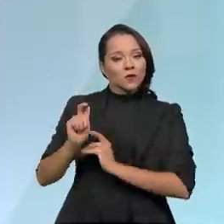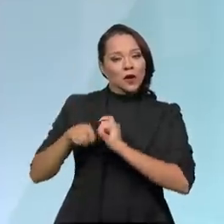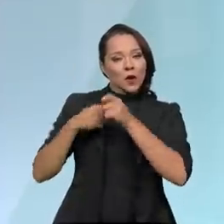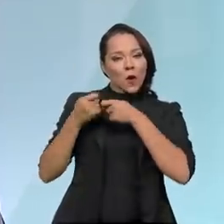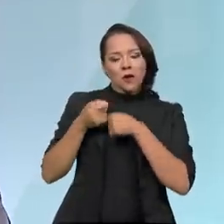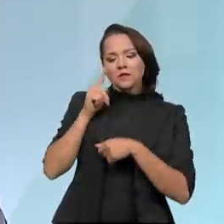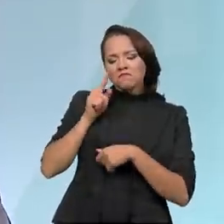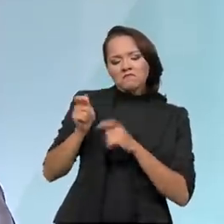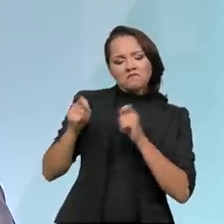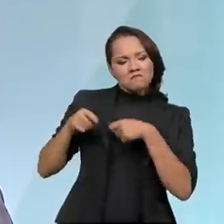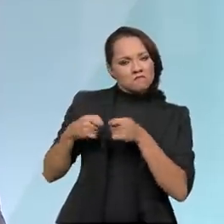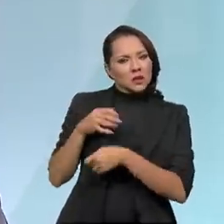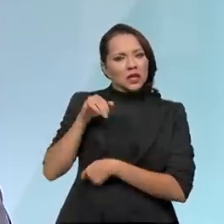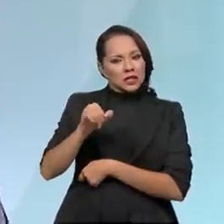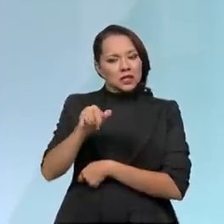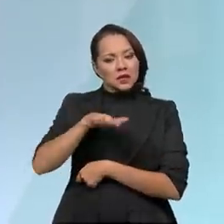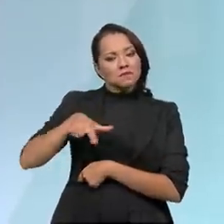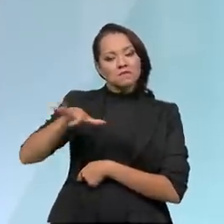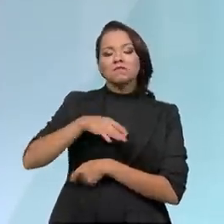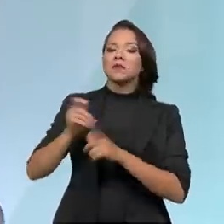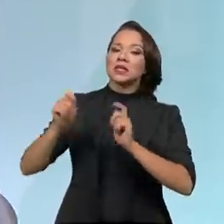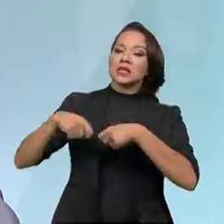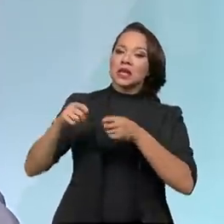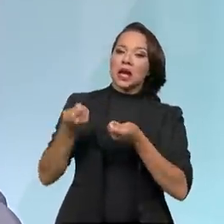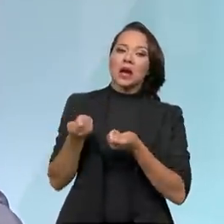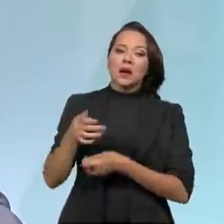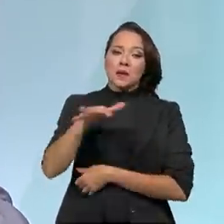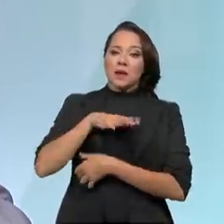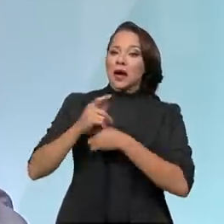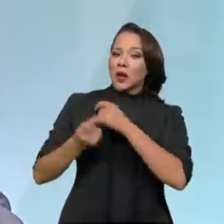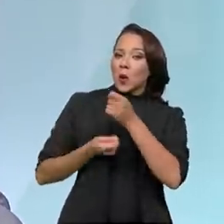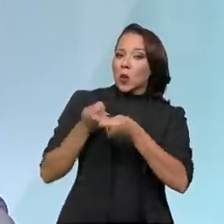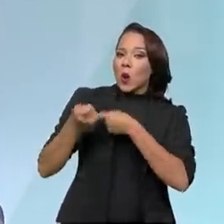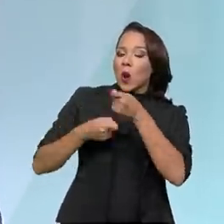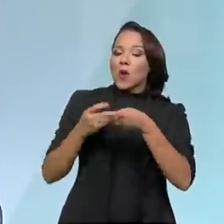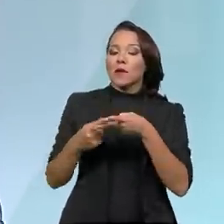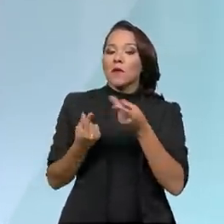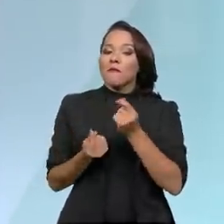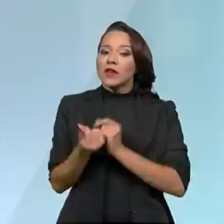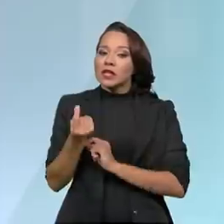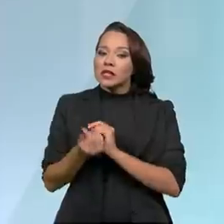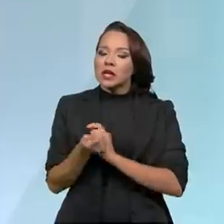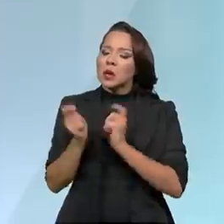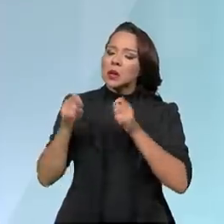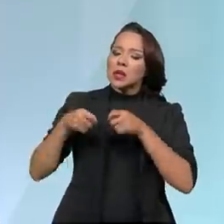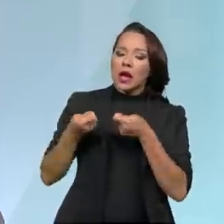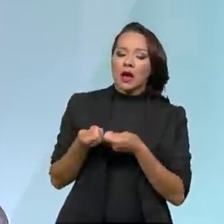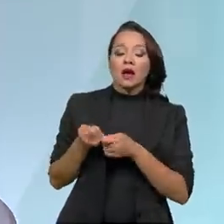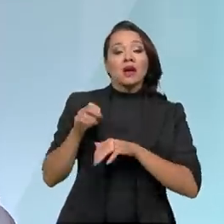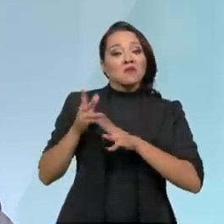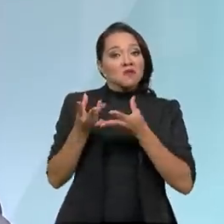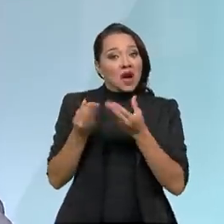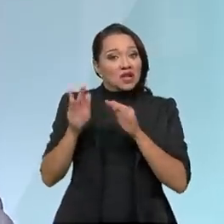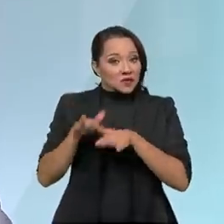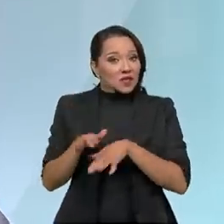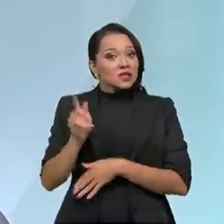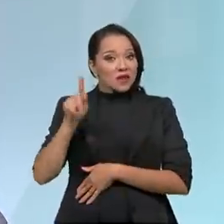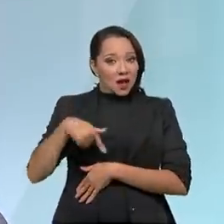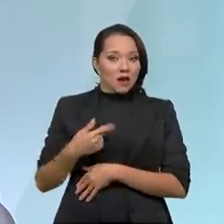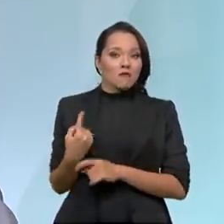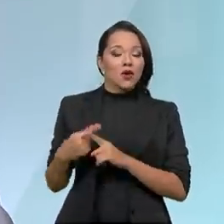se faz sentido, se aquilo é viável do ponto de vista econômico, financeiro. Muitas vezes é, porque essas empresas